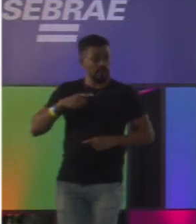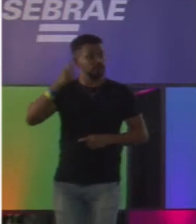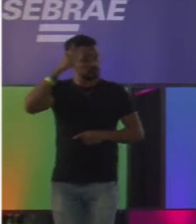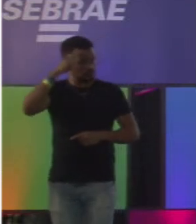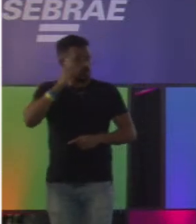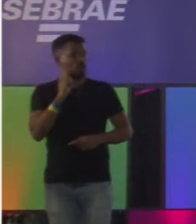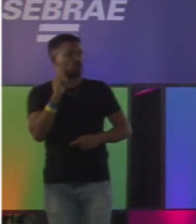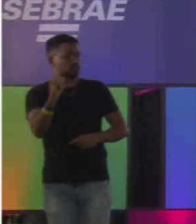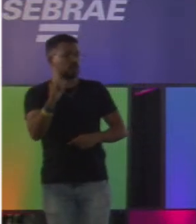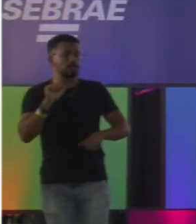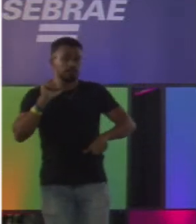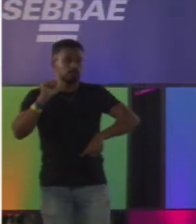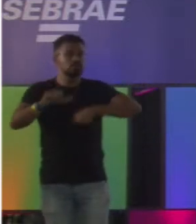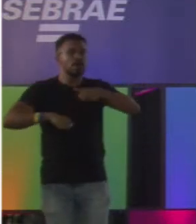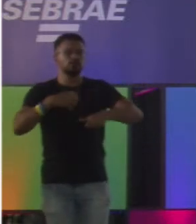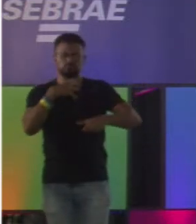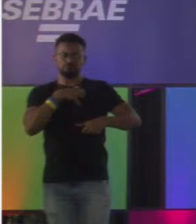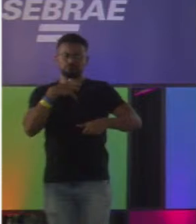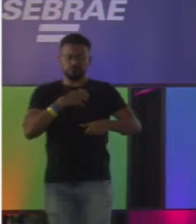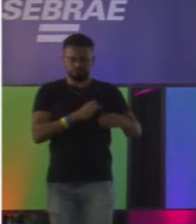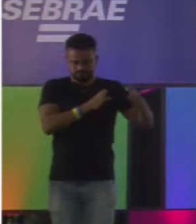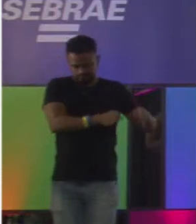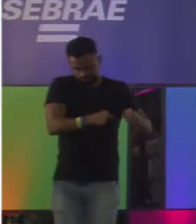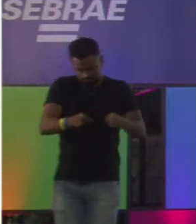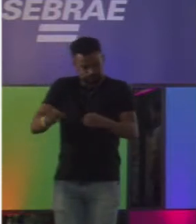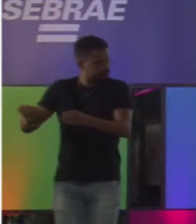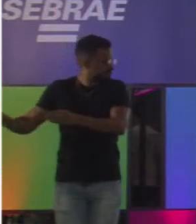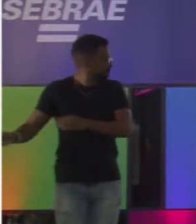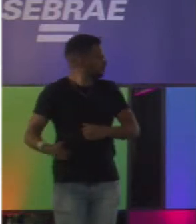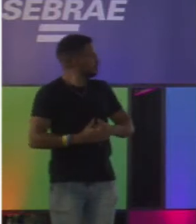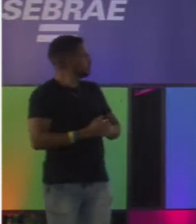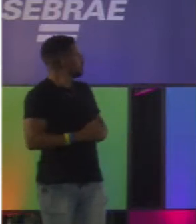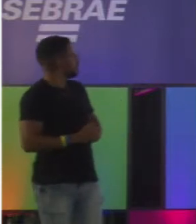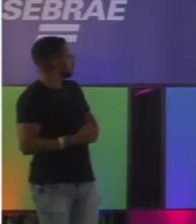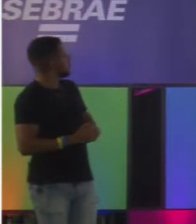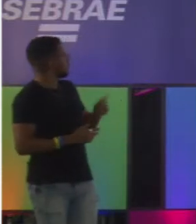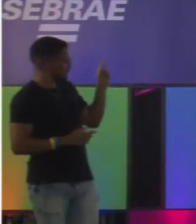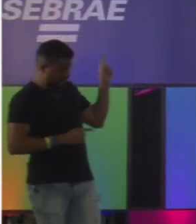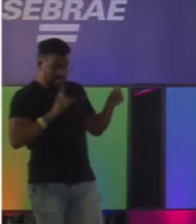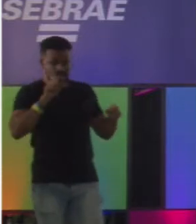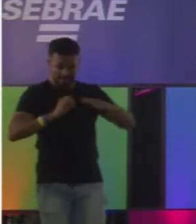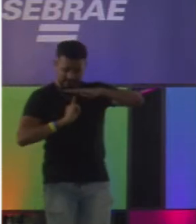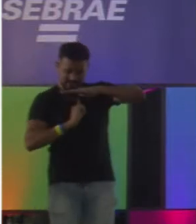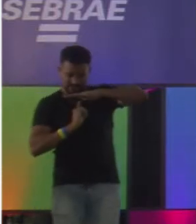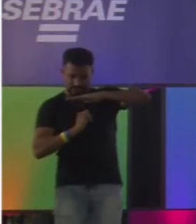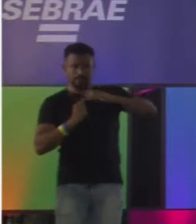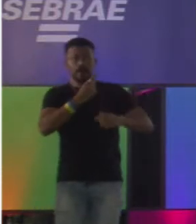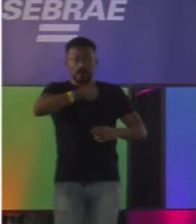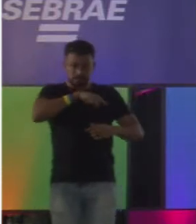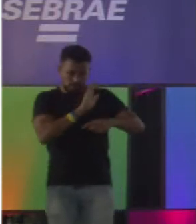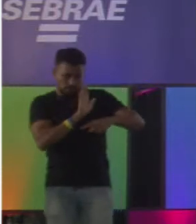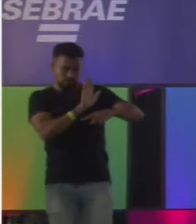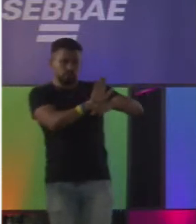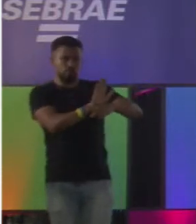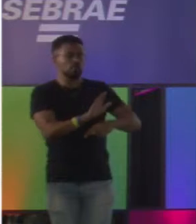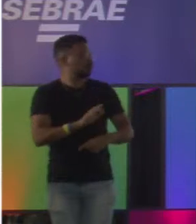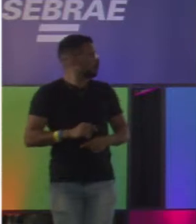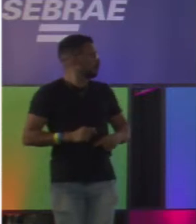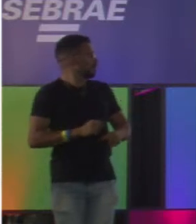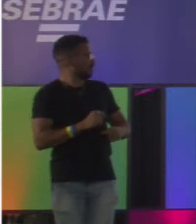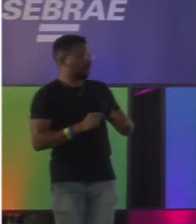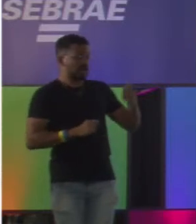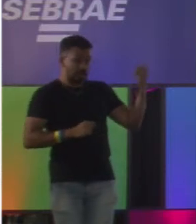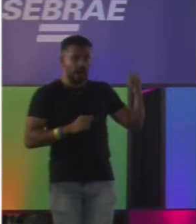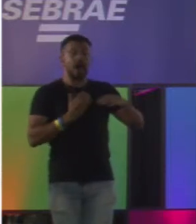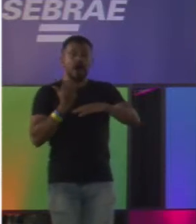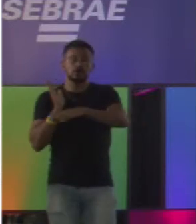tornar isso agora mais técnico. Essa aqui é a Dental Supply. é um ensortado que a gente acompanhou. E a Dental Supply, ela ajuda na gestão de